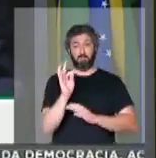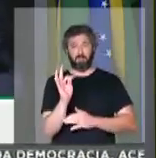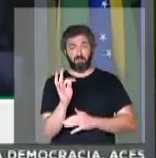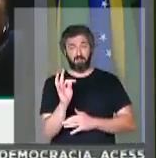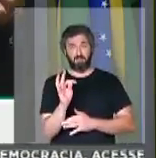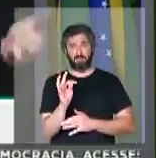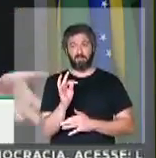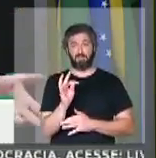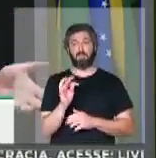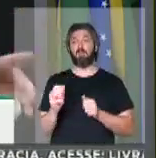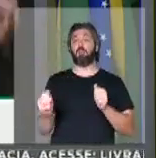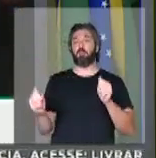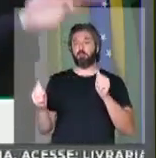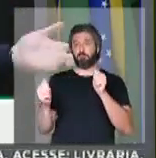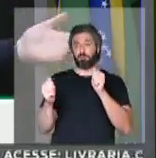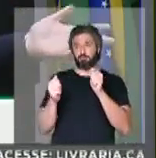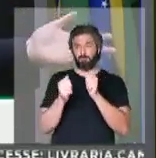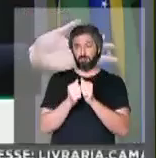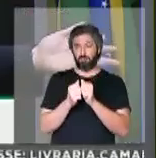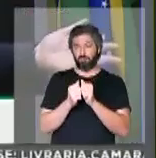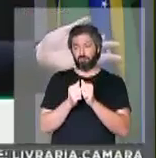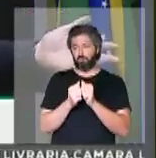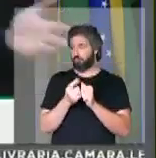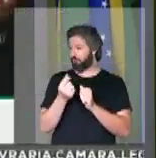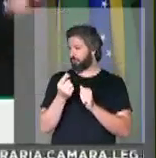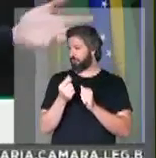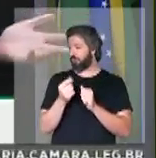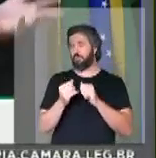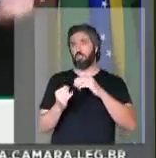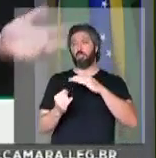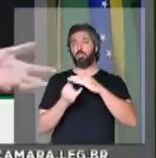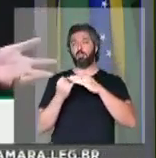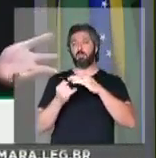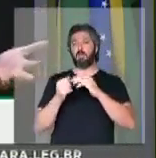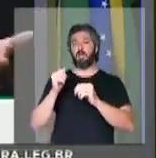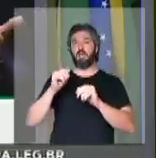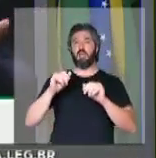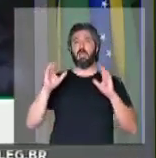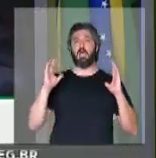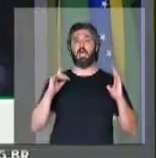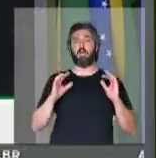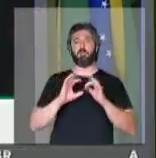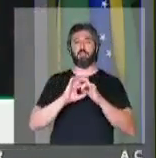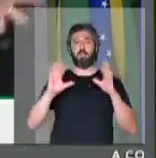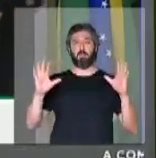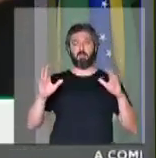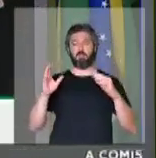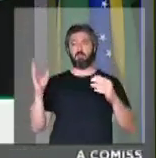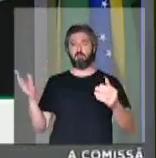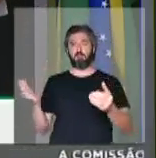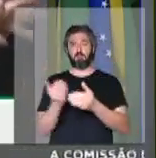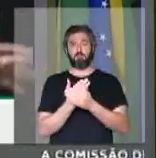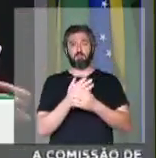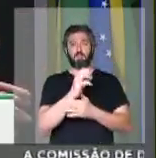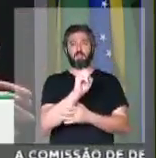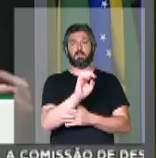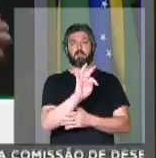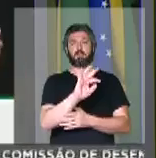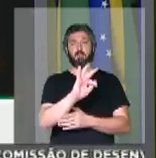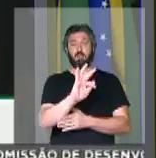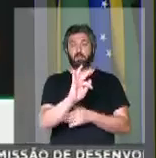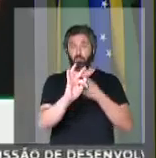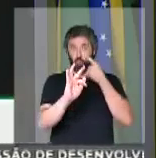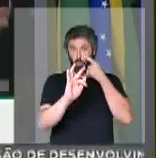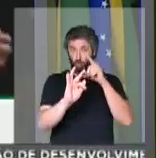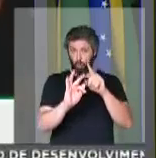Trabalhadores, em conjunto com um tal de Instituto Anjos da Liberdade, ingressaram no STF,